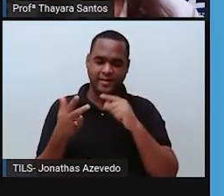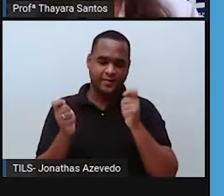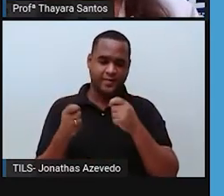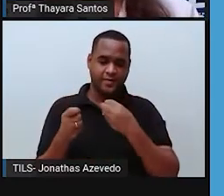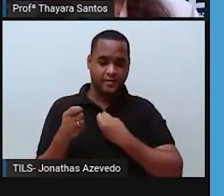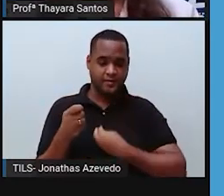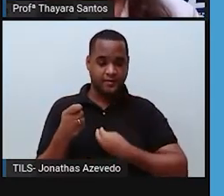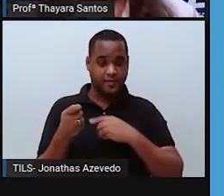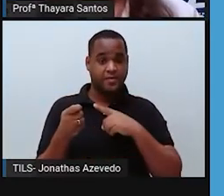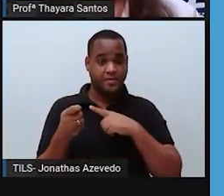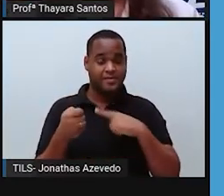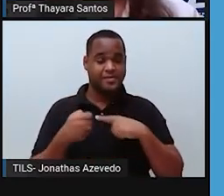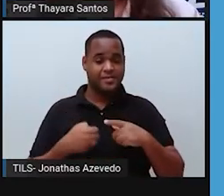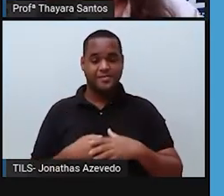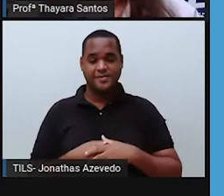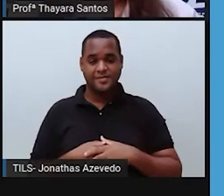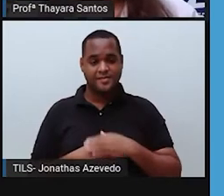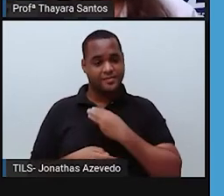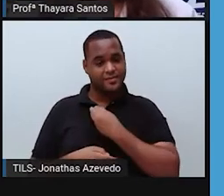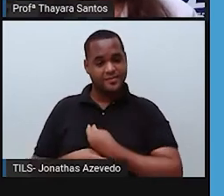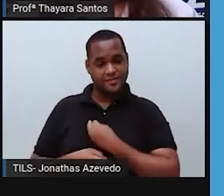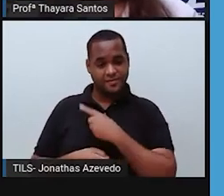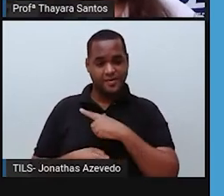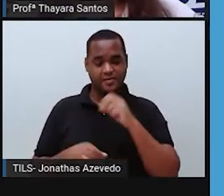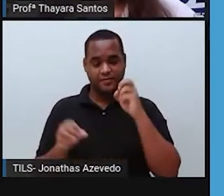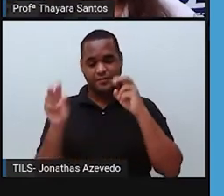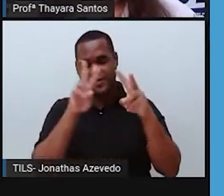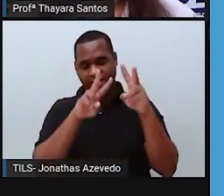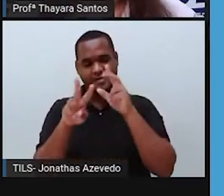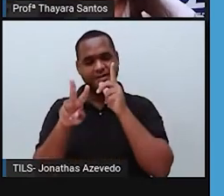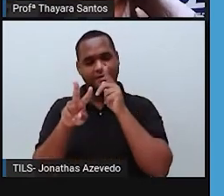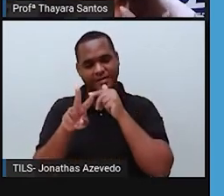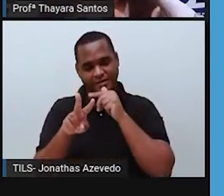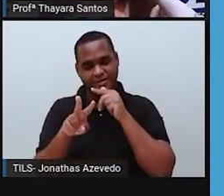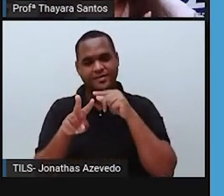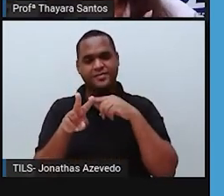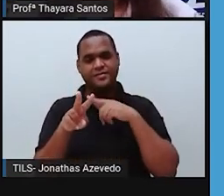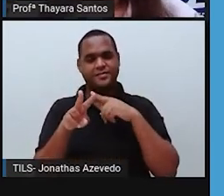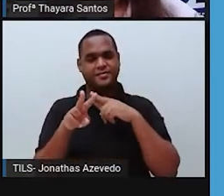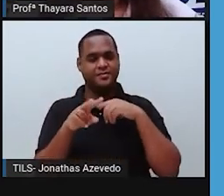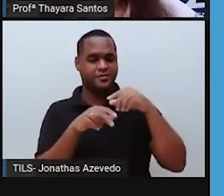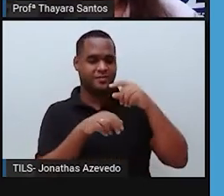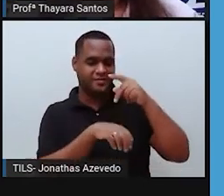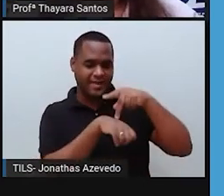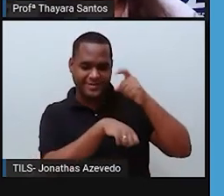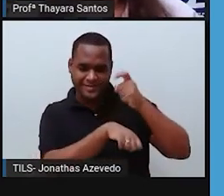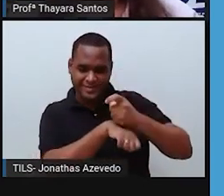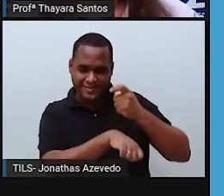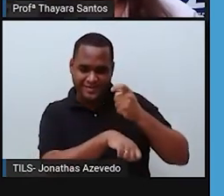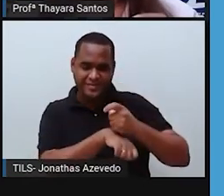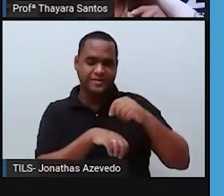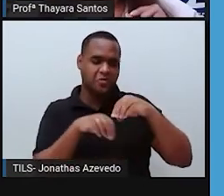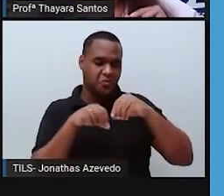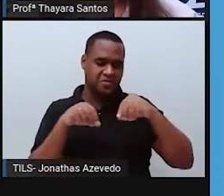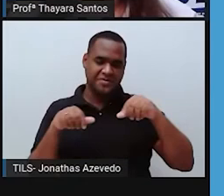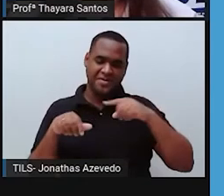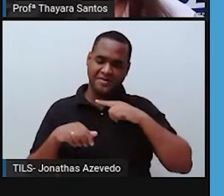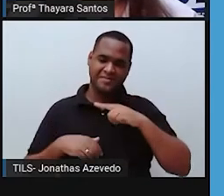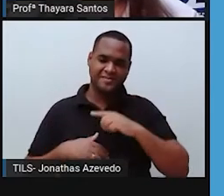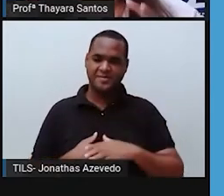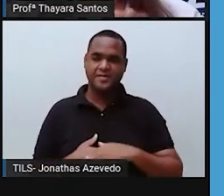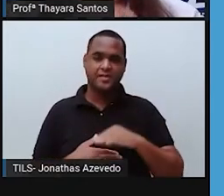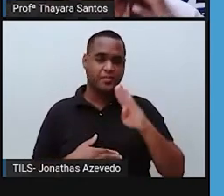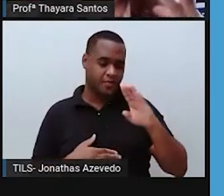vivos, vivendo no ar, na água, no solo, na camada rochosa. Então, a